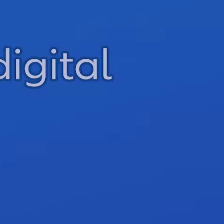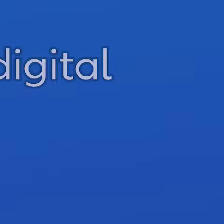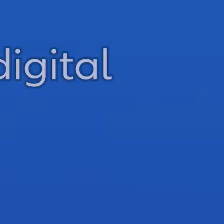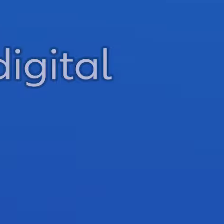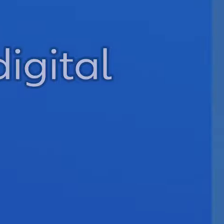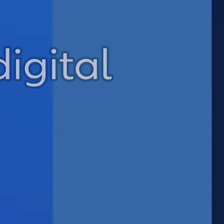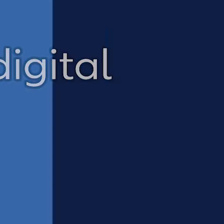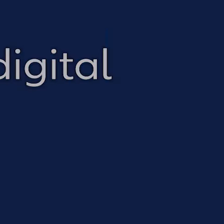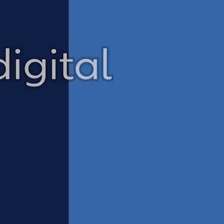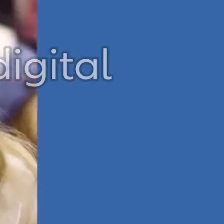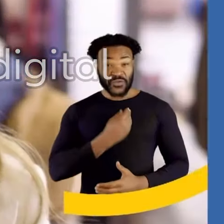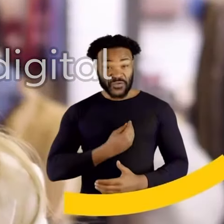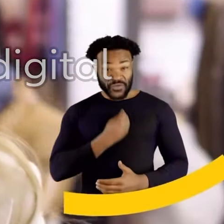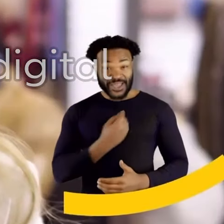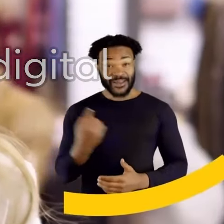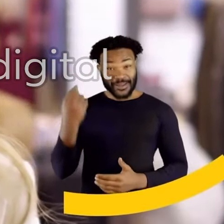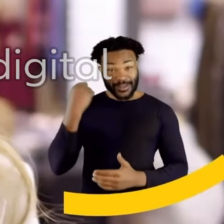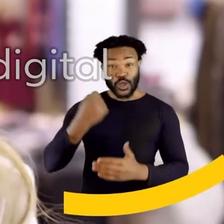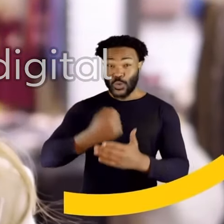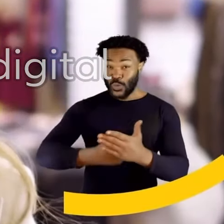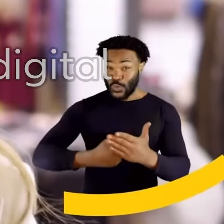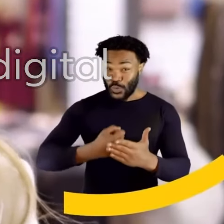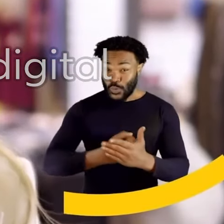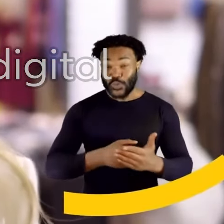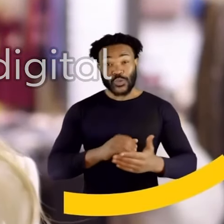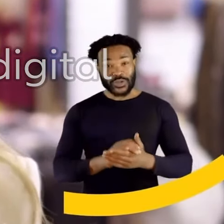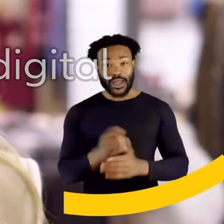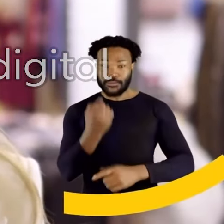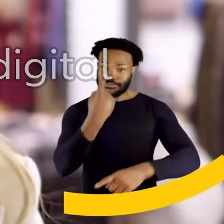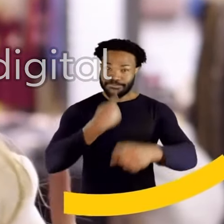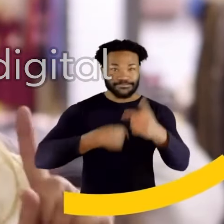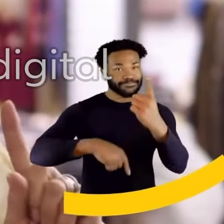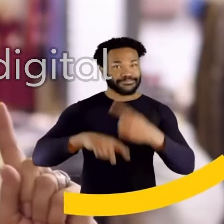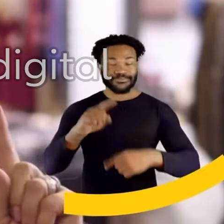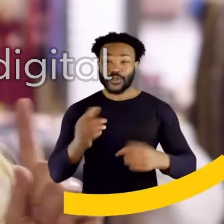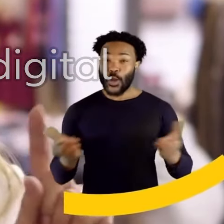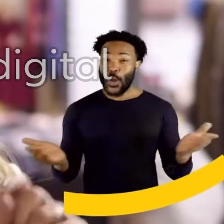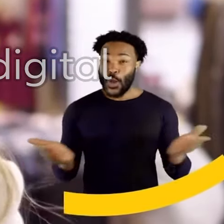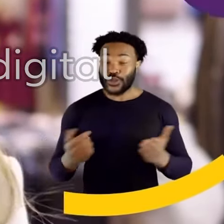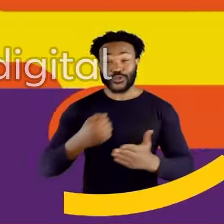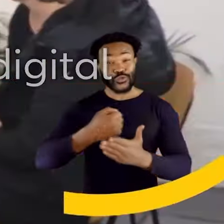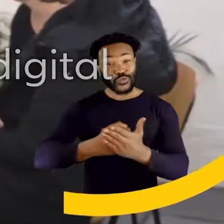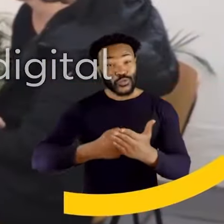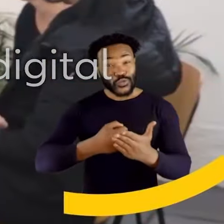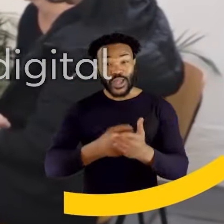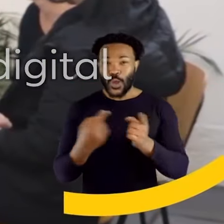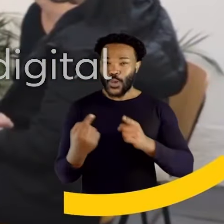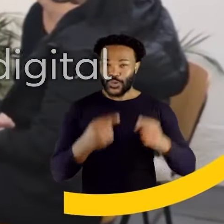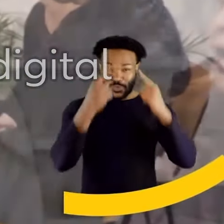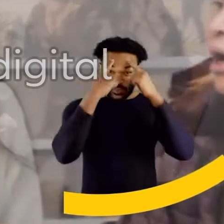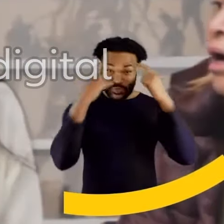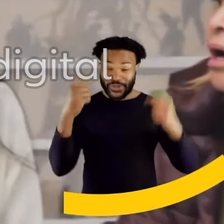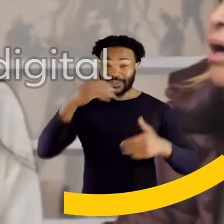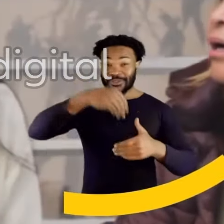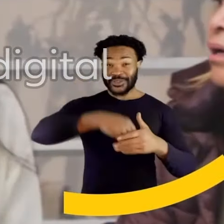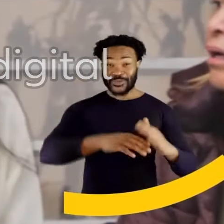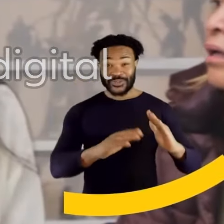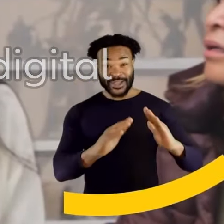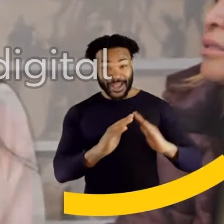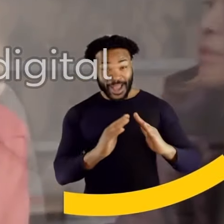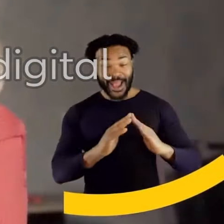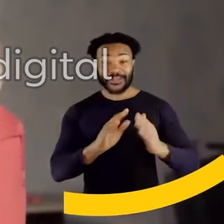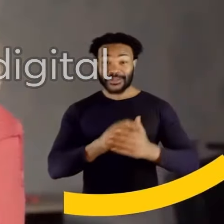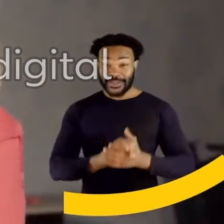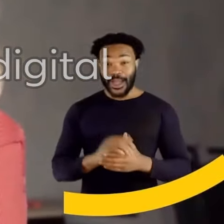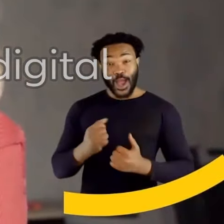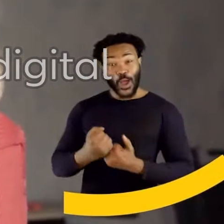União Brasil. Eu tive uma vida de muita luta e meia volta por cima. Hoje, minha luta é contra a violência